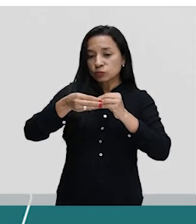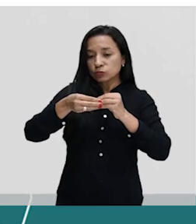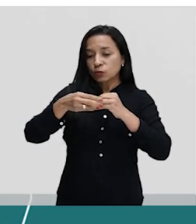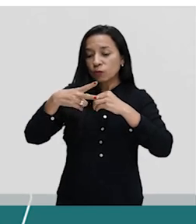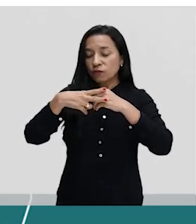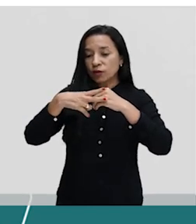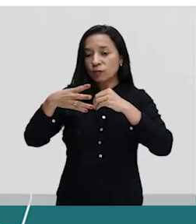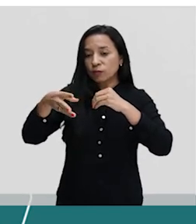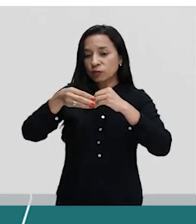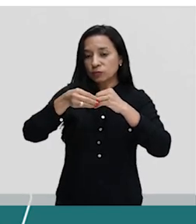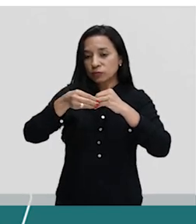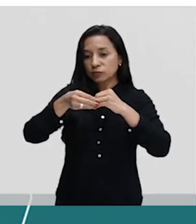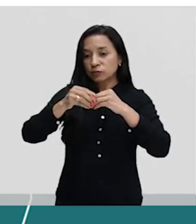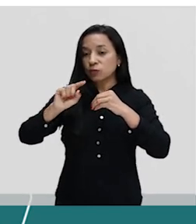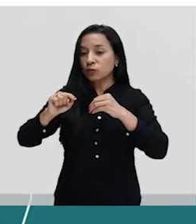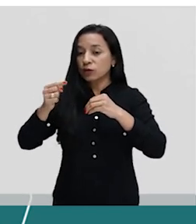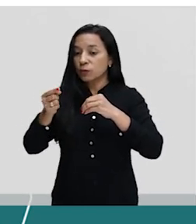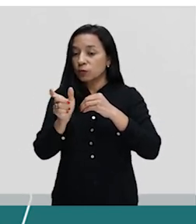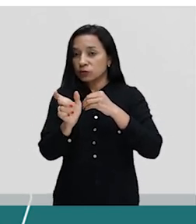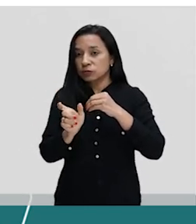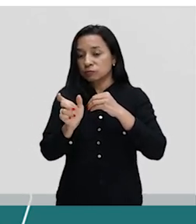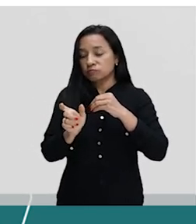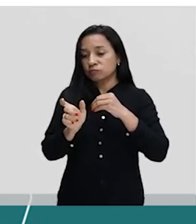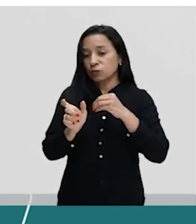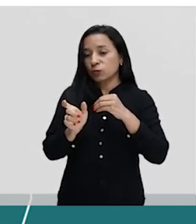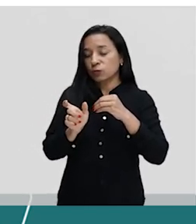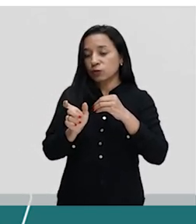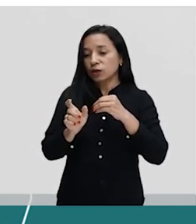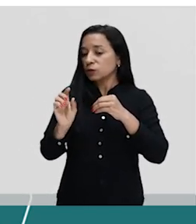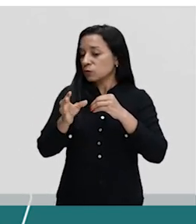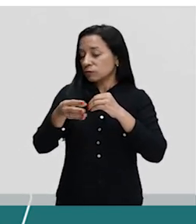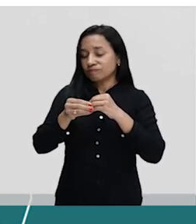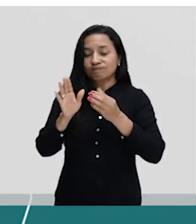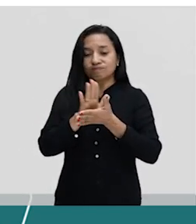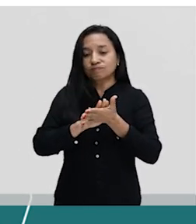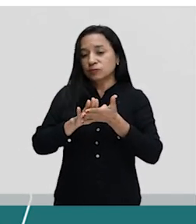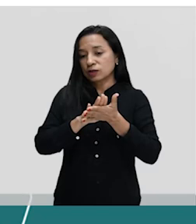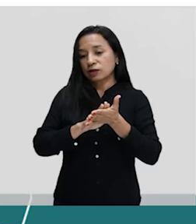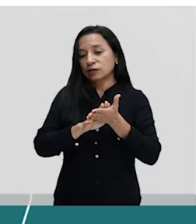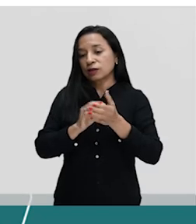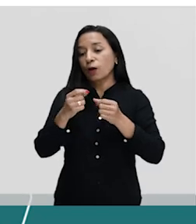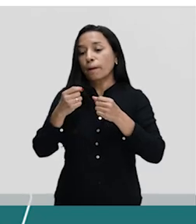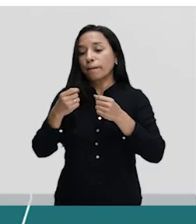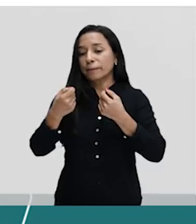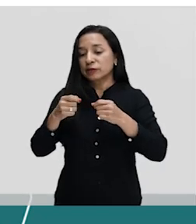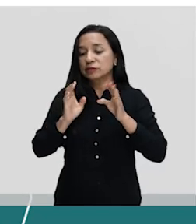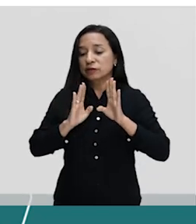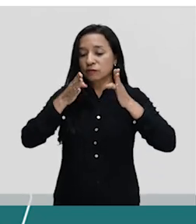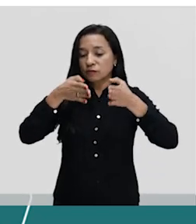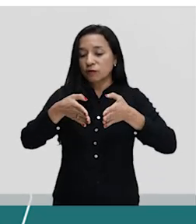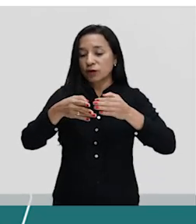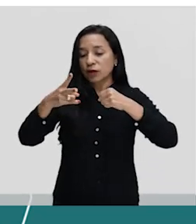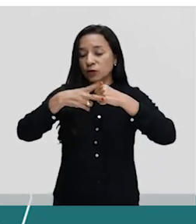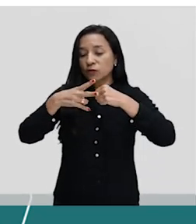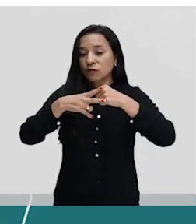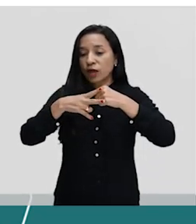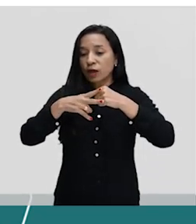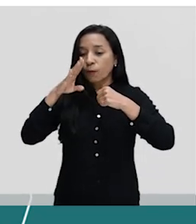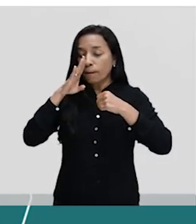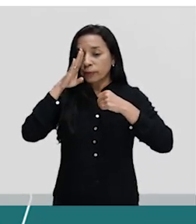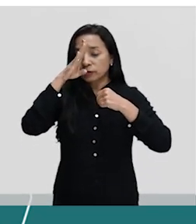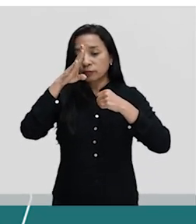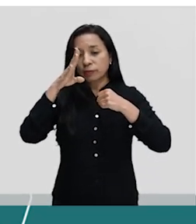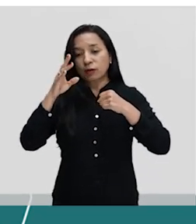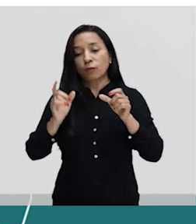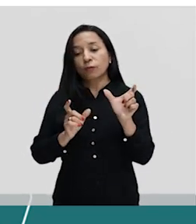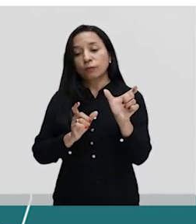No pretérito imperfeito, eu não acrescento nada. Eu tenho que focar no meu verbo principal. Então, yo tenía,